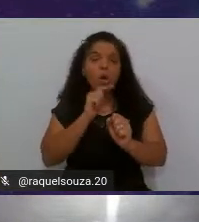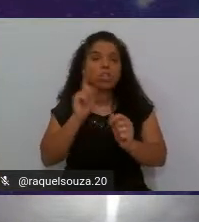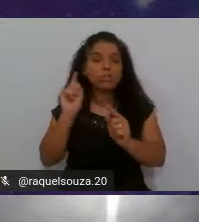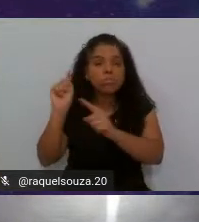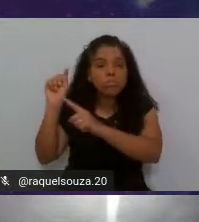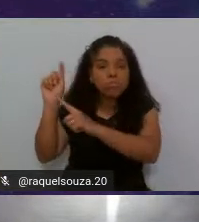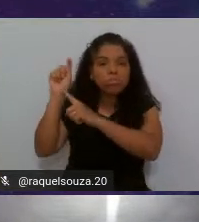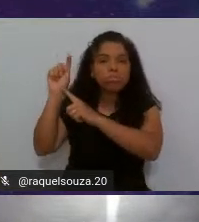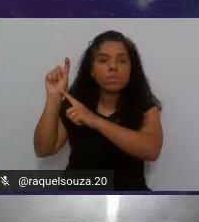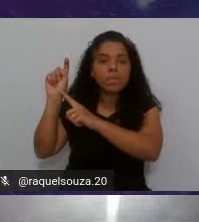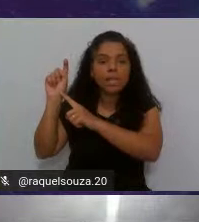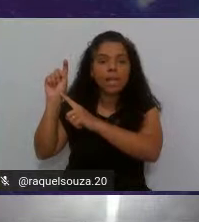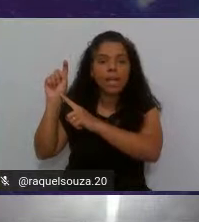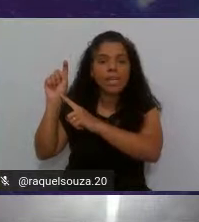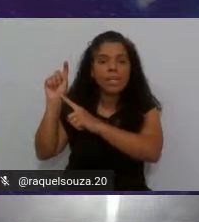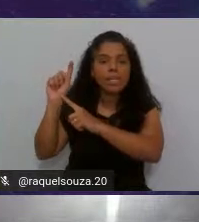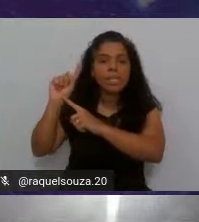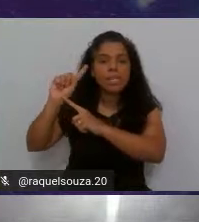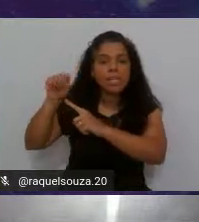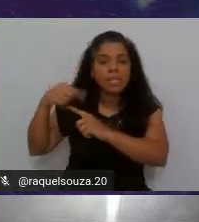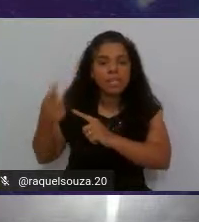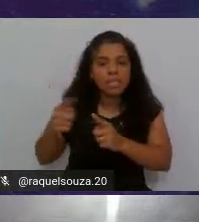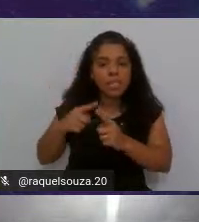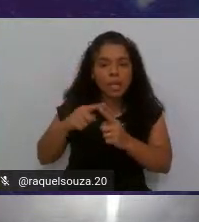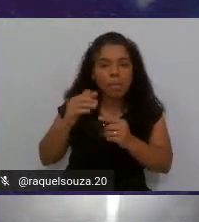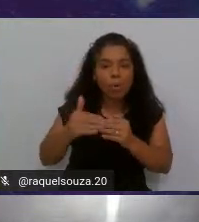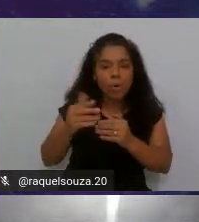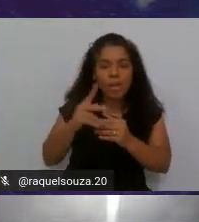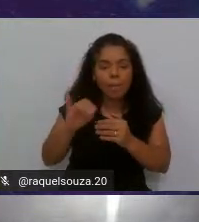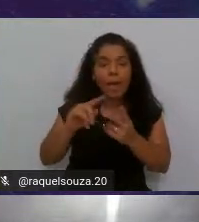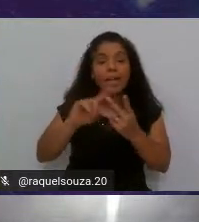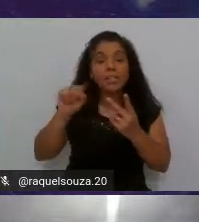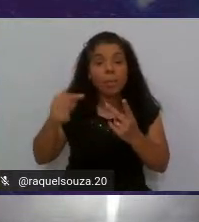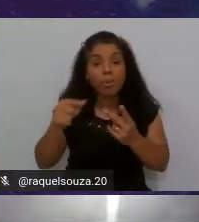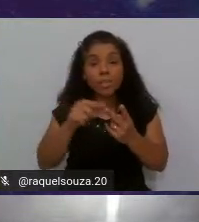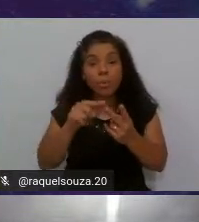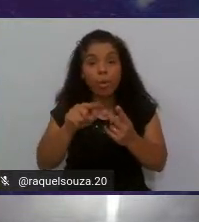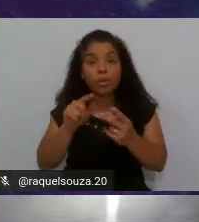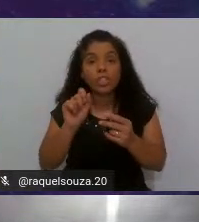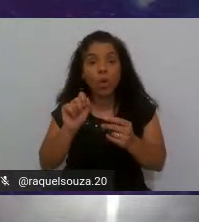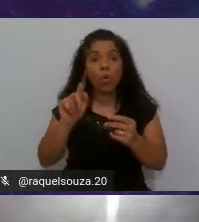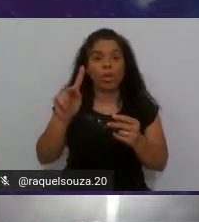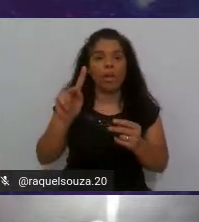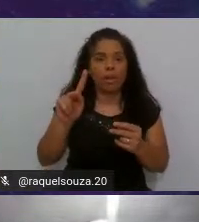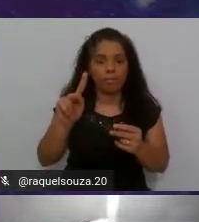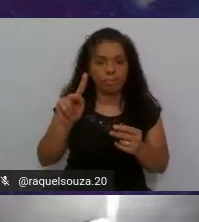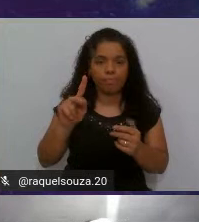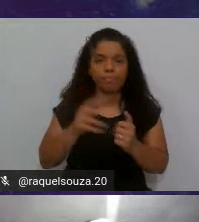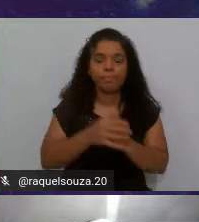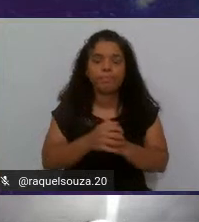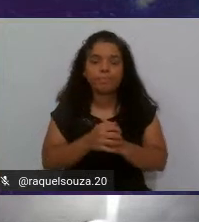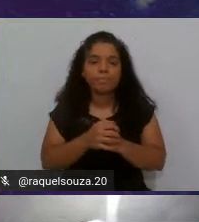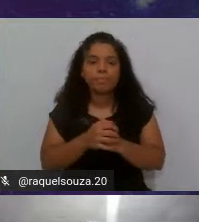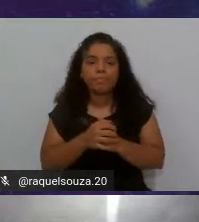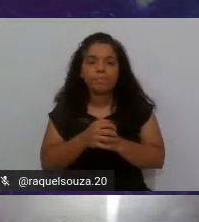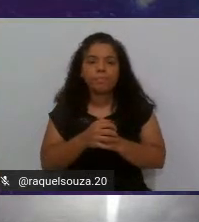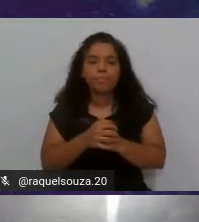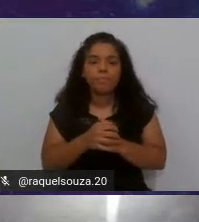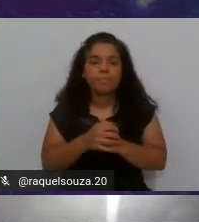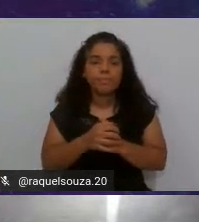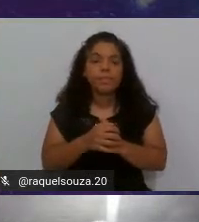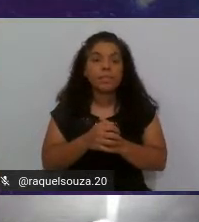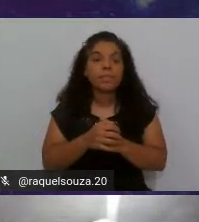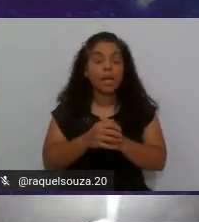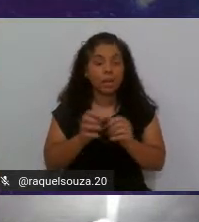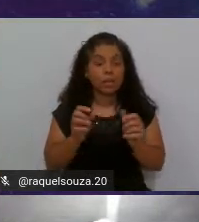install depois em apply e aí você pode dar um ok e feito